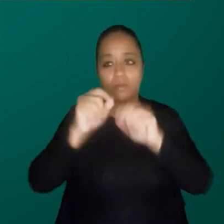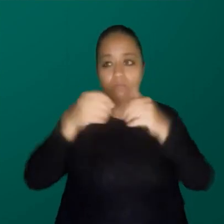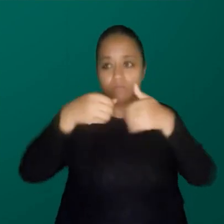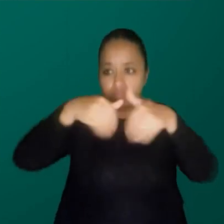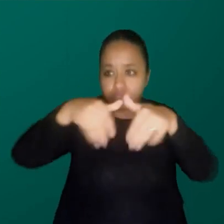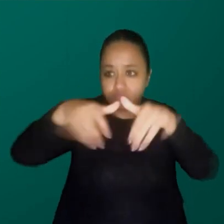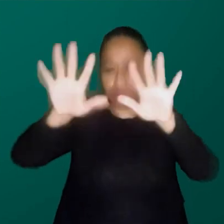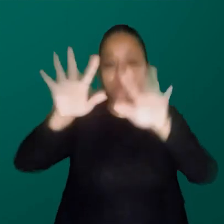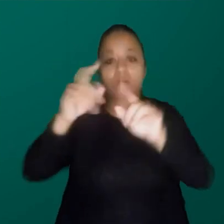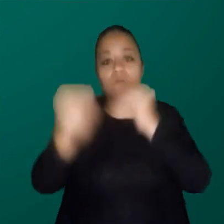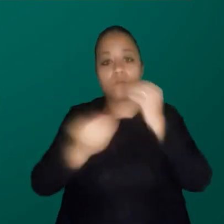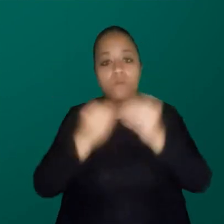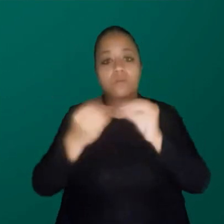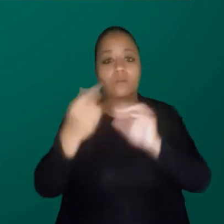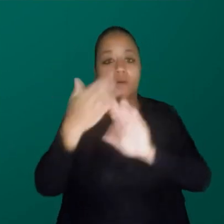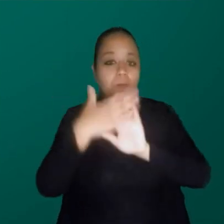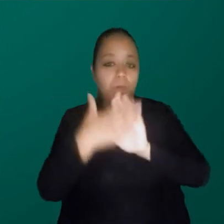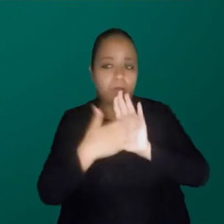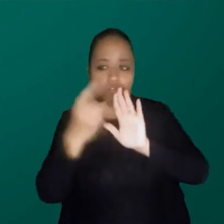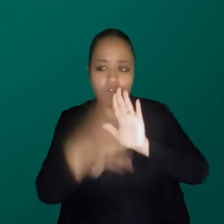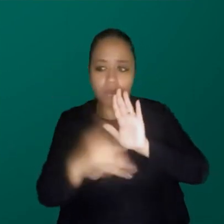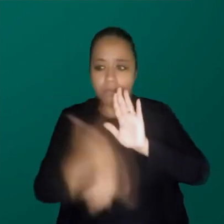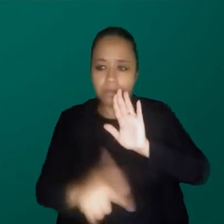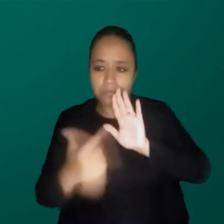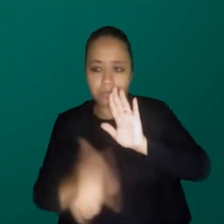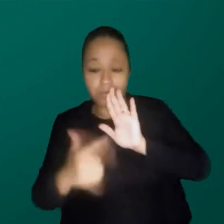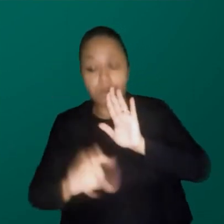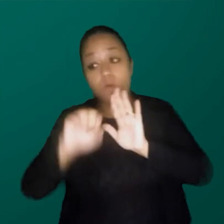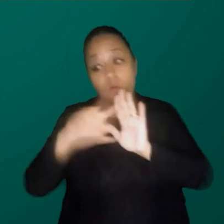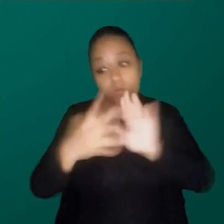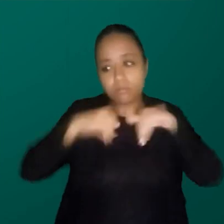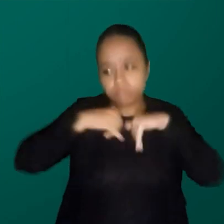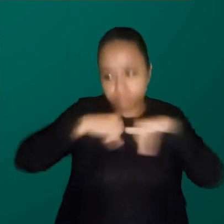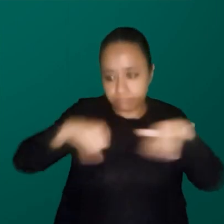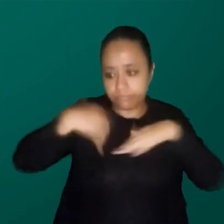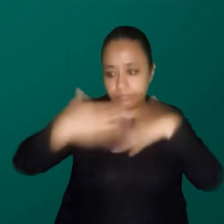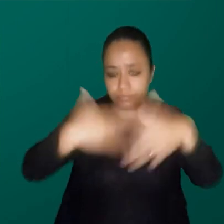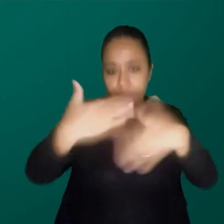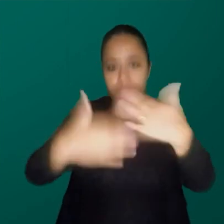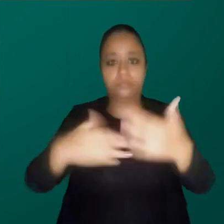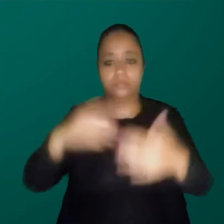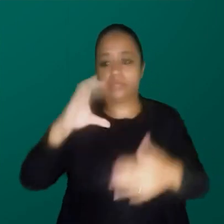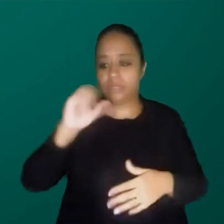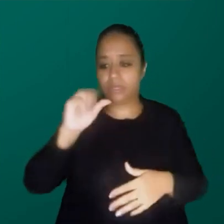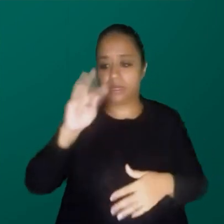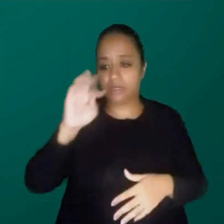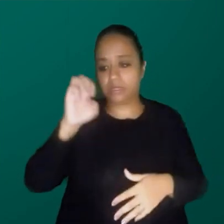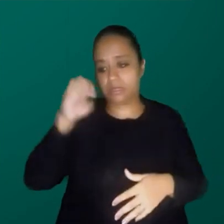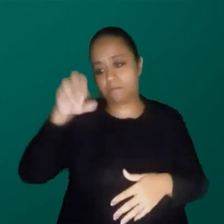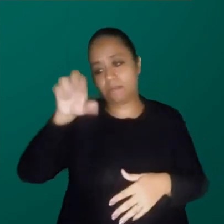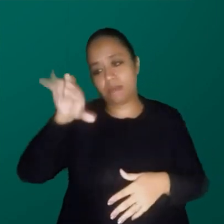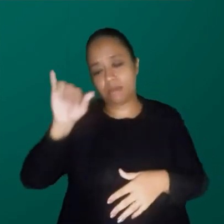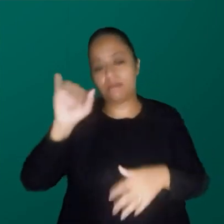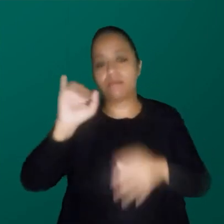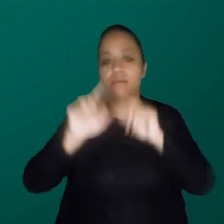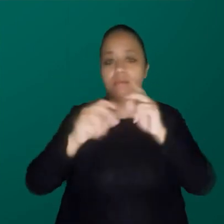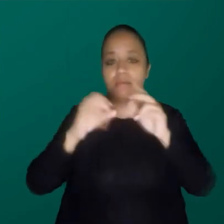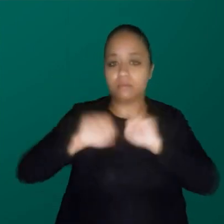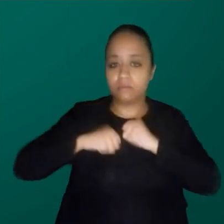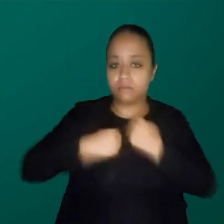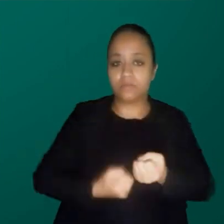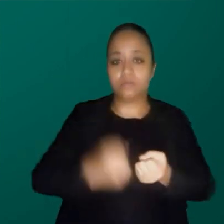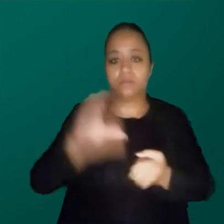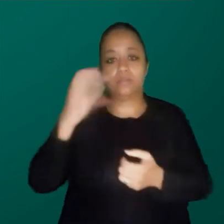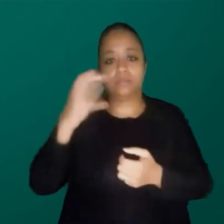ciência. Ou se ela está só se propondo a uma repetição dessa ciência que é o oposto do que a Katemari defendeu aqui. Que uma ciência que vai continuar